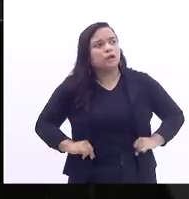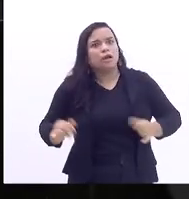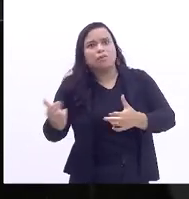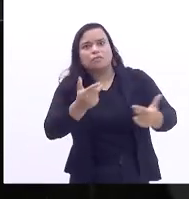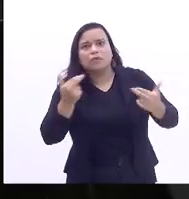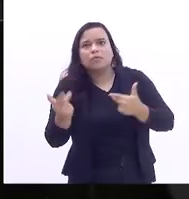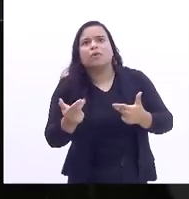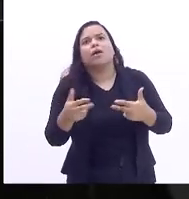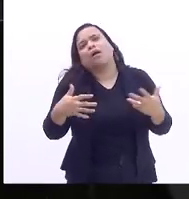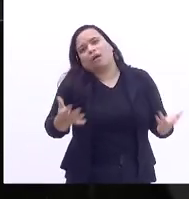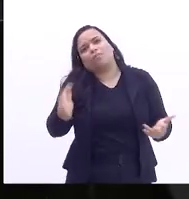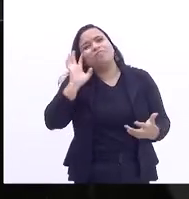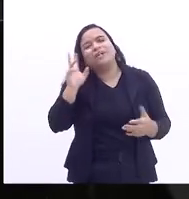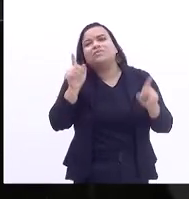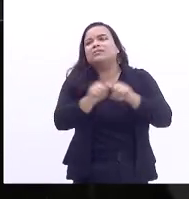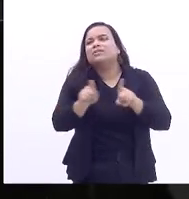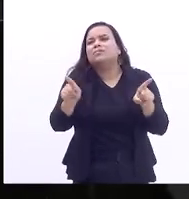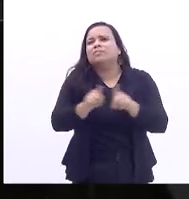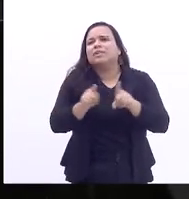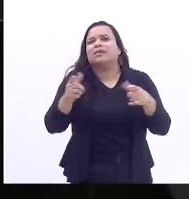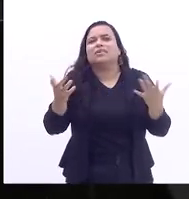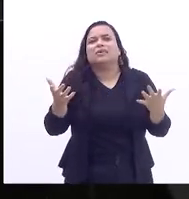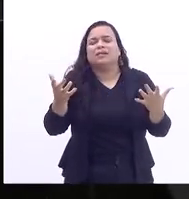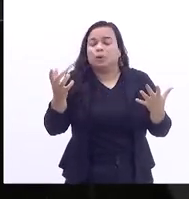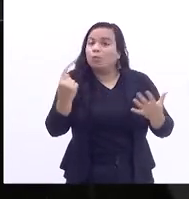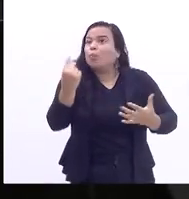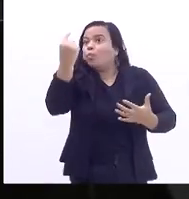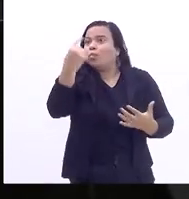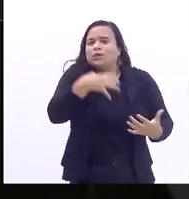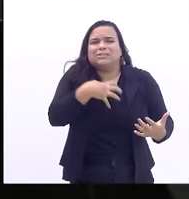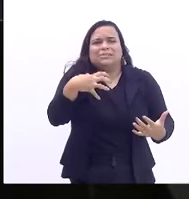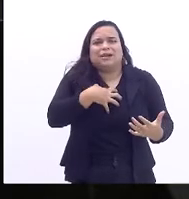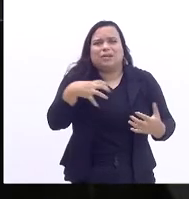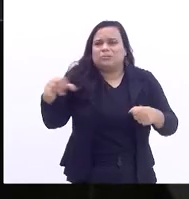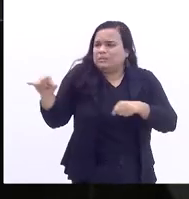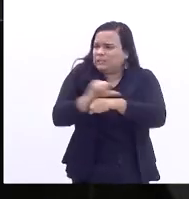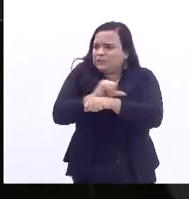têm salvação que não seja de forma coletiva.